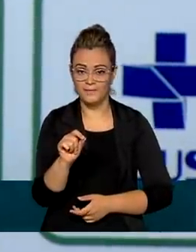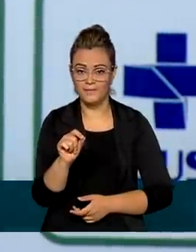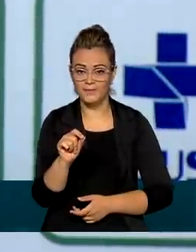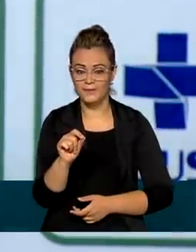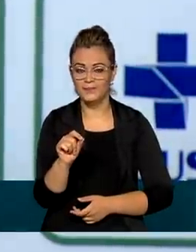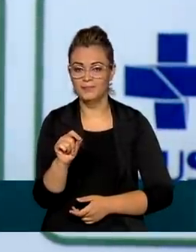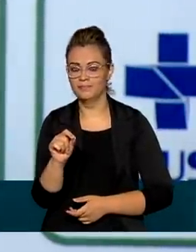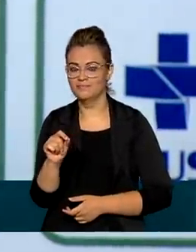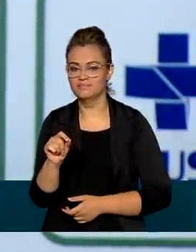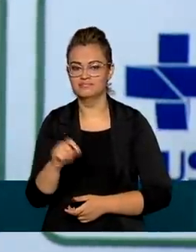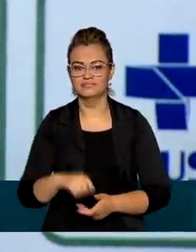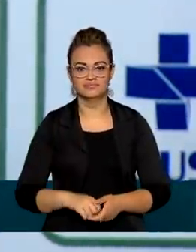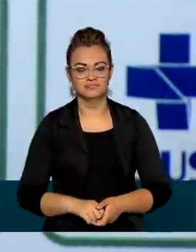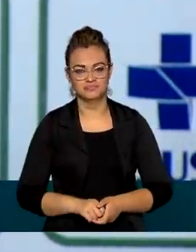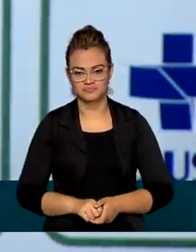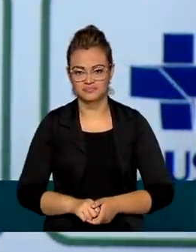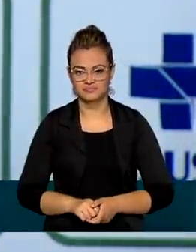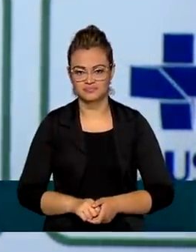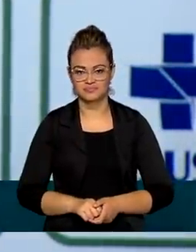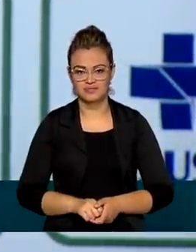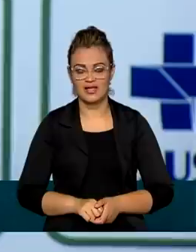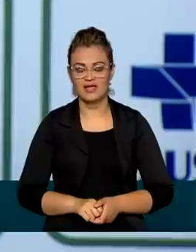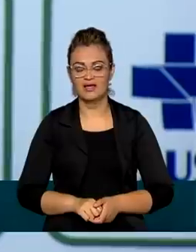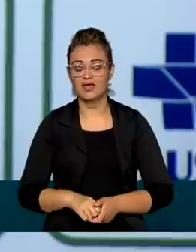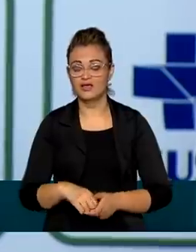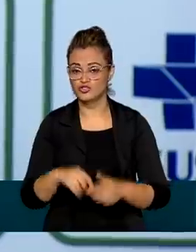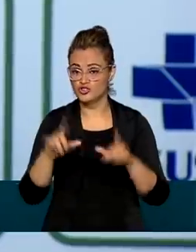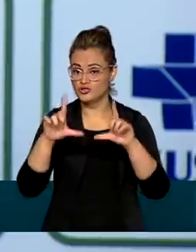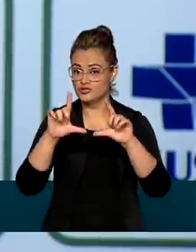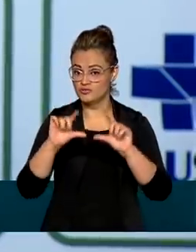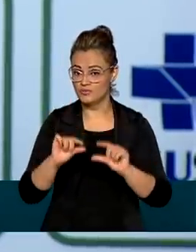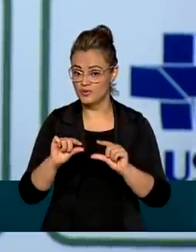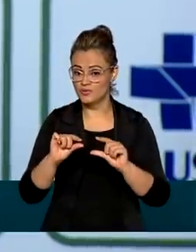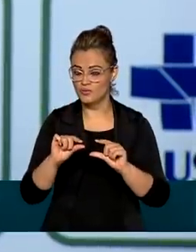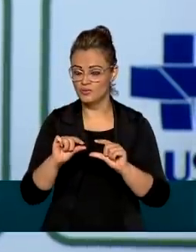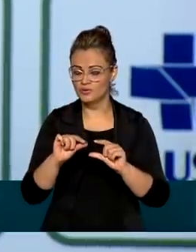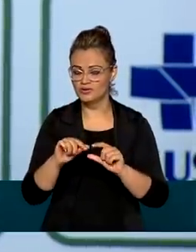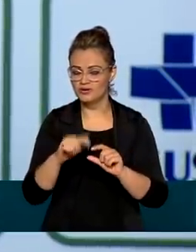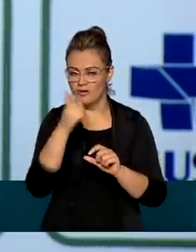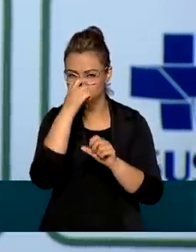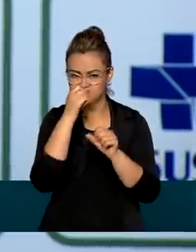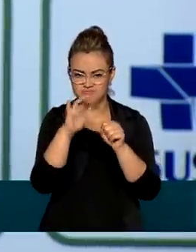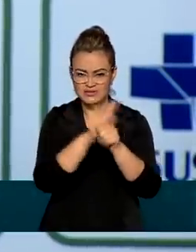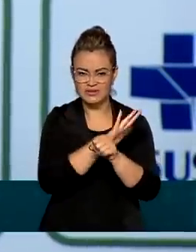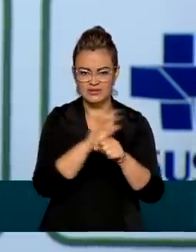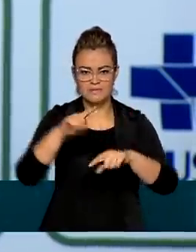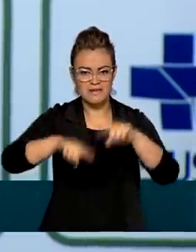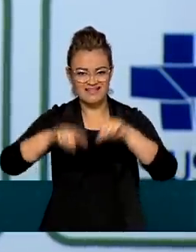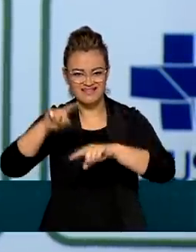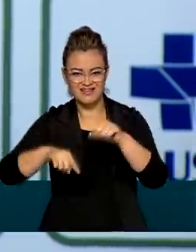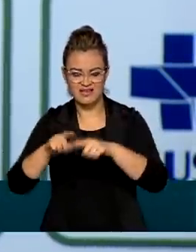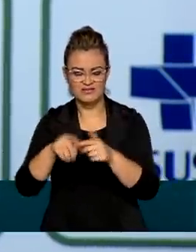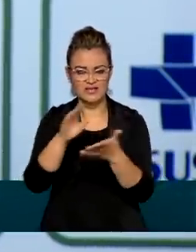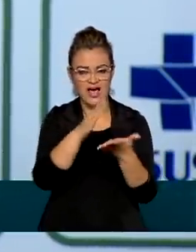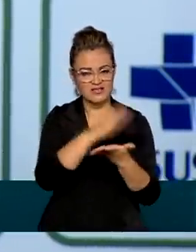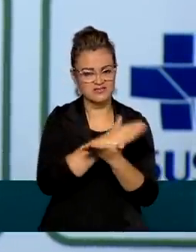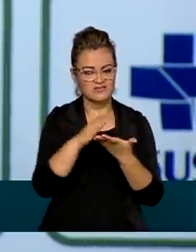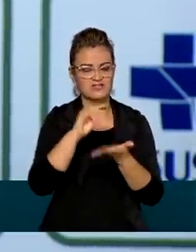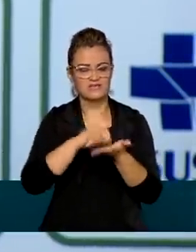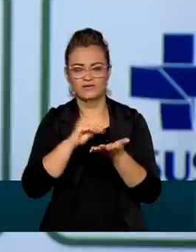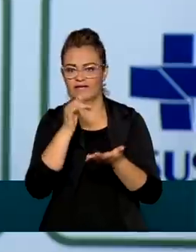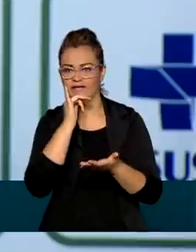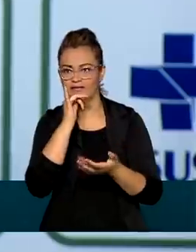nos dá uma diminuição da pressão em relação a insumos, como, por exemplo,